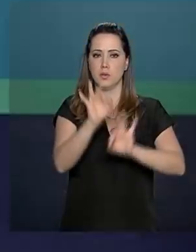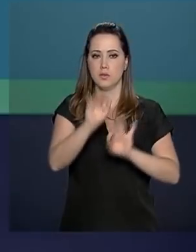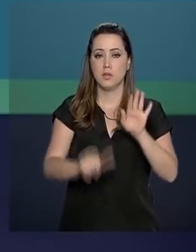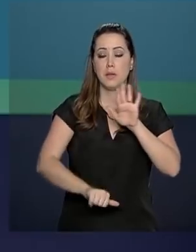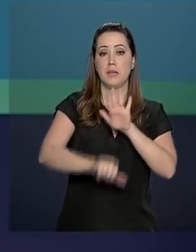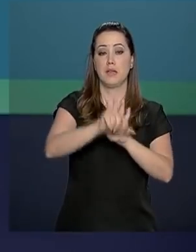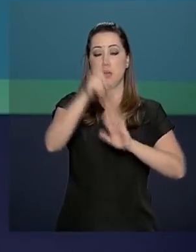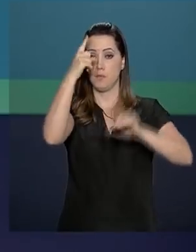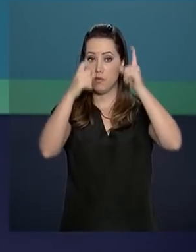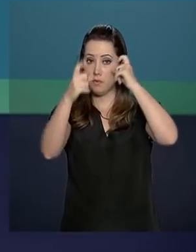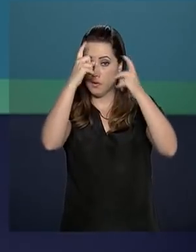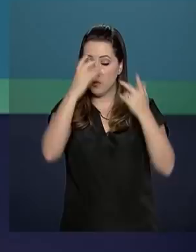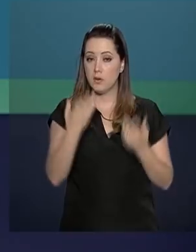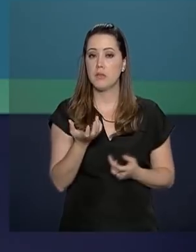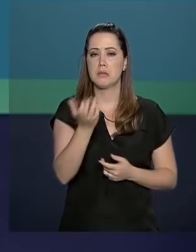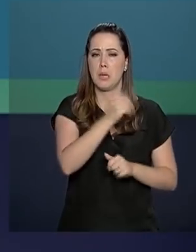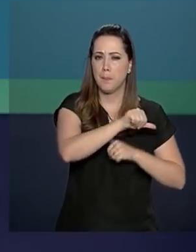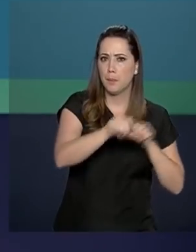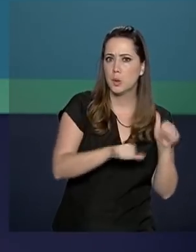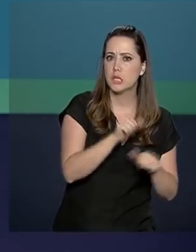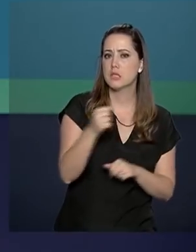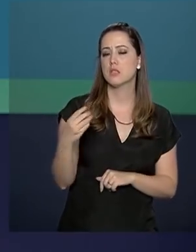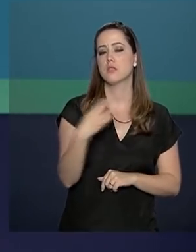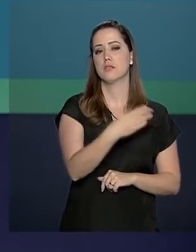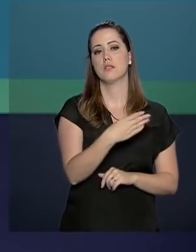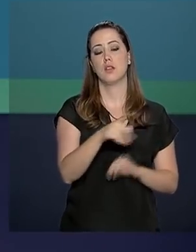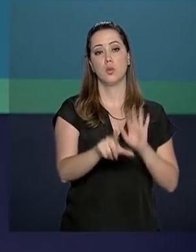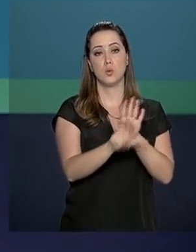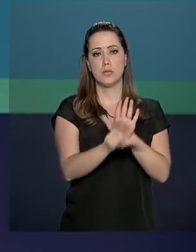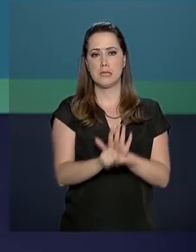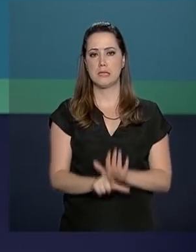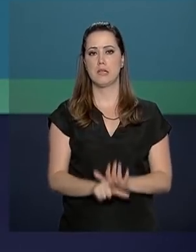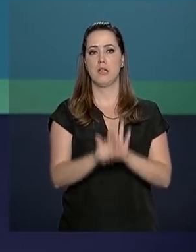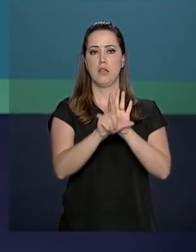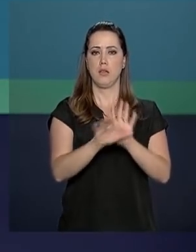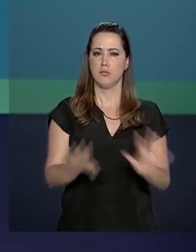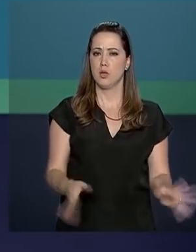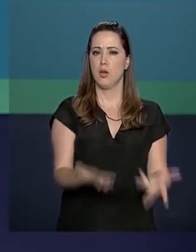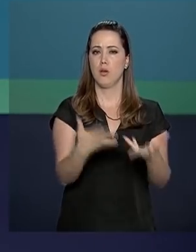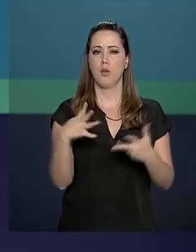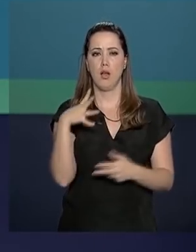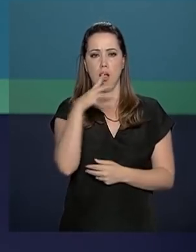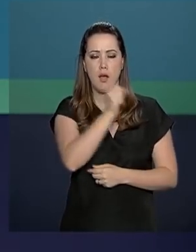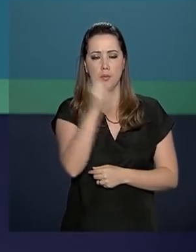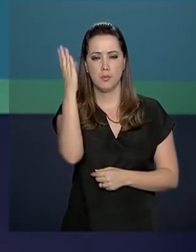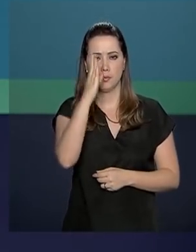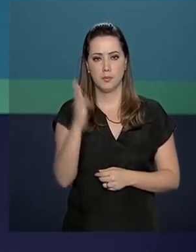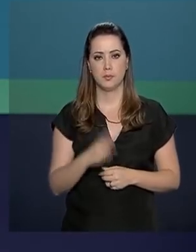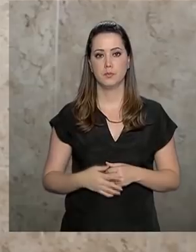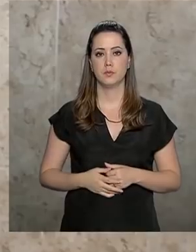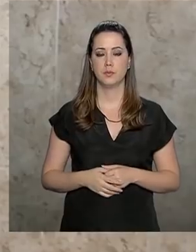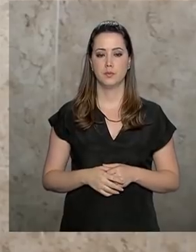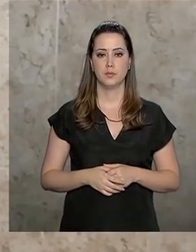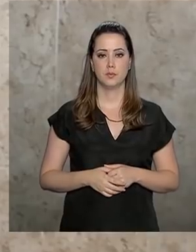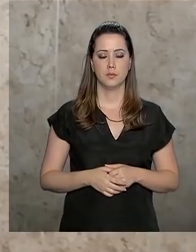violentos. Pacote prevê mudanças em 14 leis para dar mais agilidade ao Estado brasileiro.